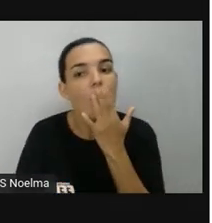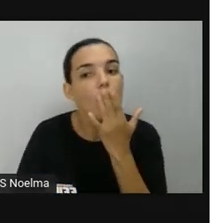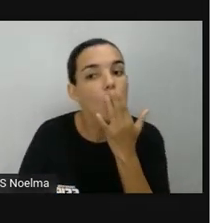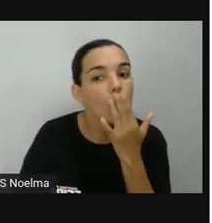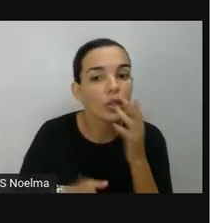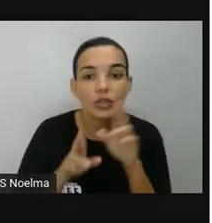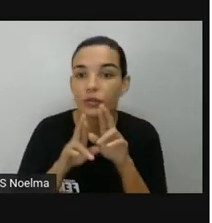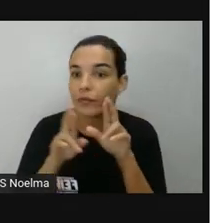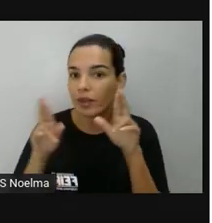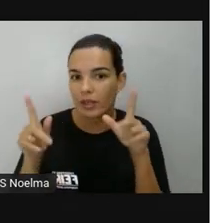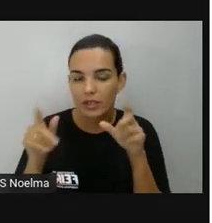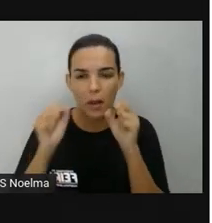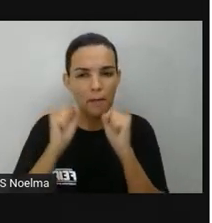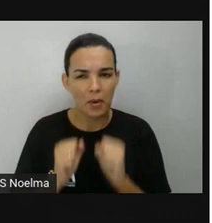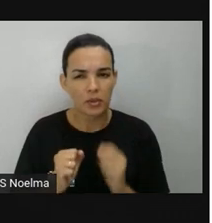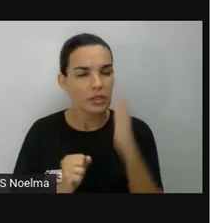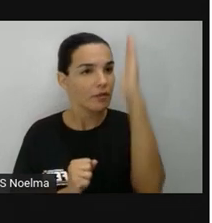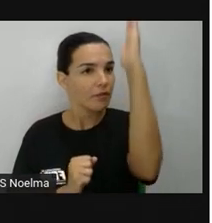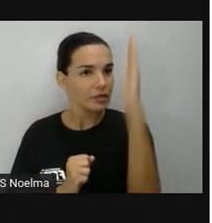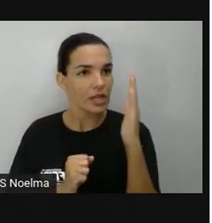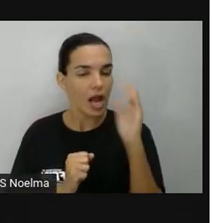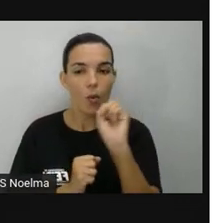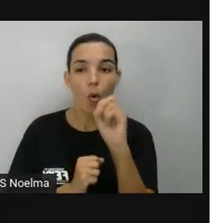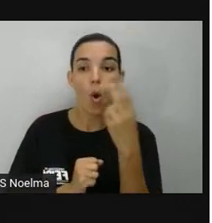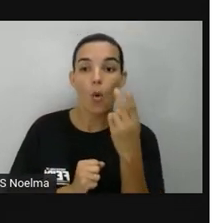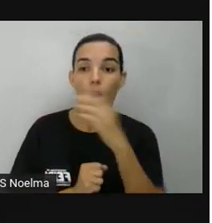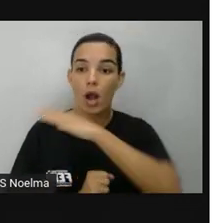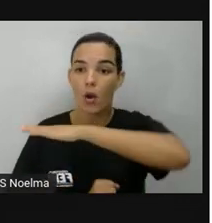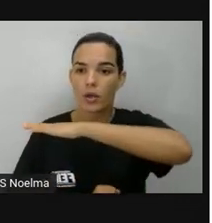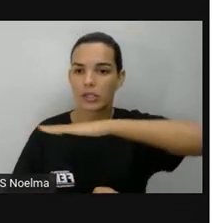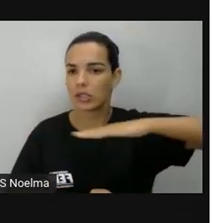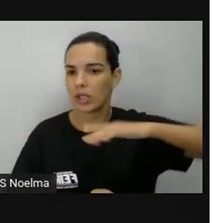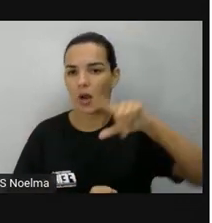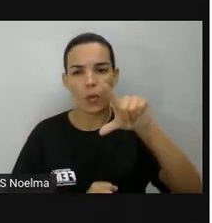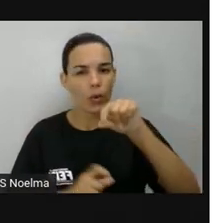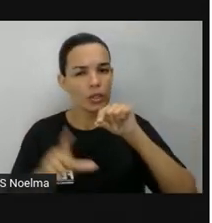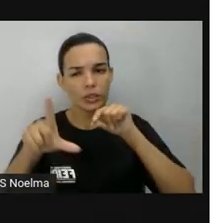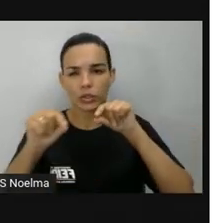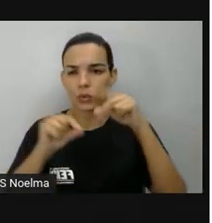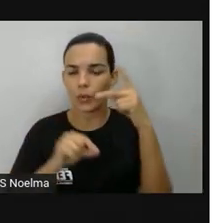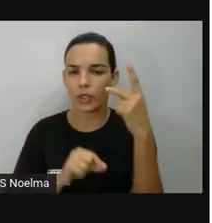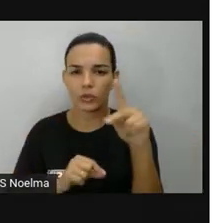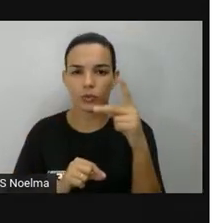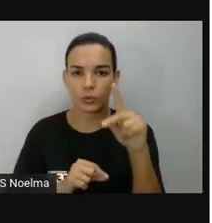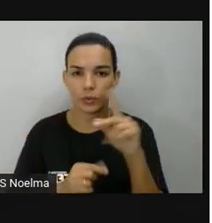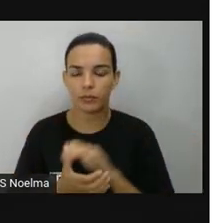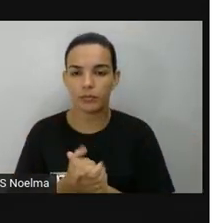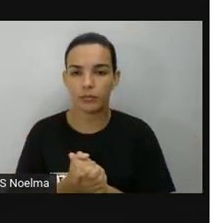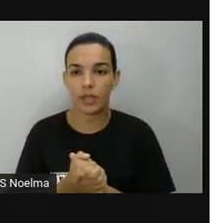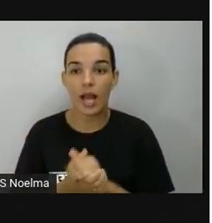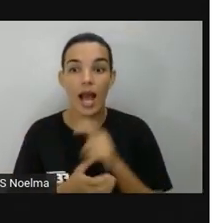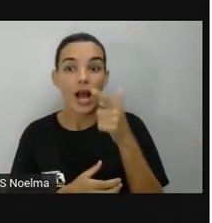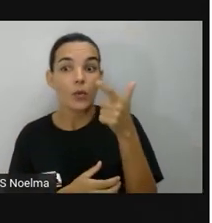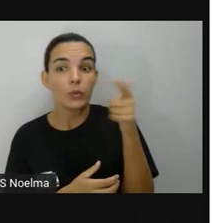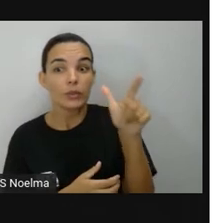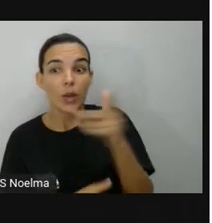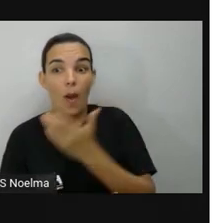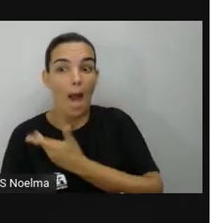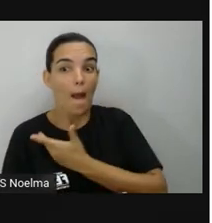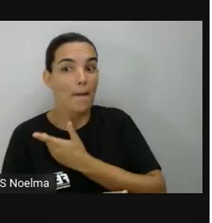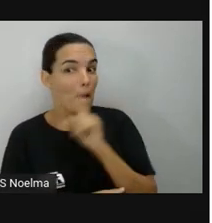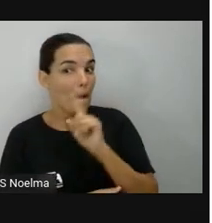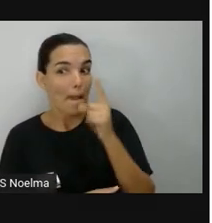Pode ser na vertical ou horizontal. Fica a sua escolha. O segundo jogador não pode ver onde você está